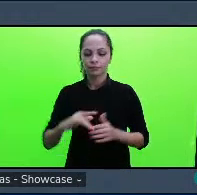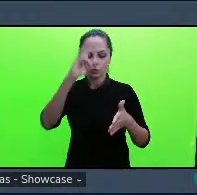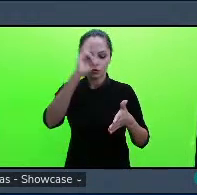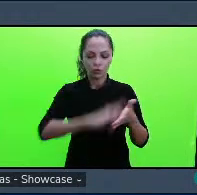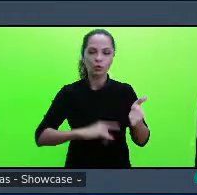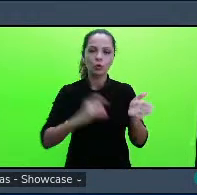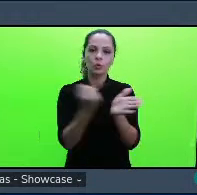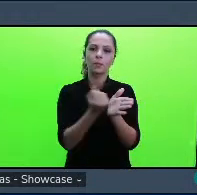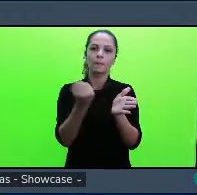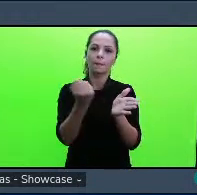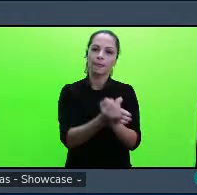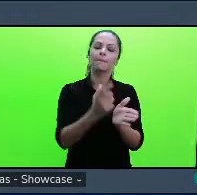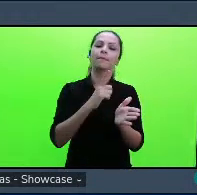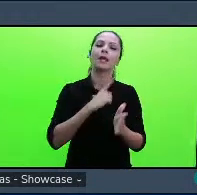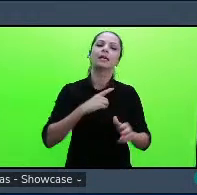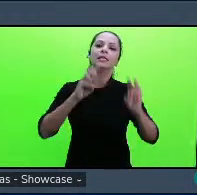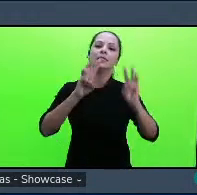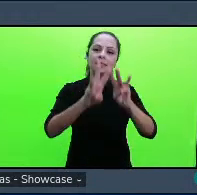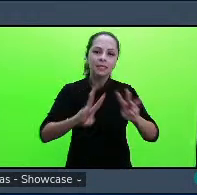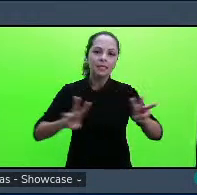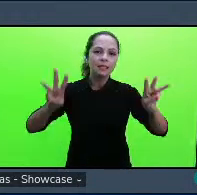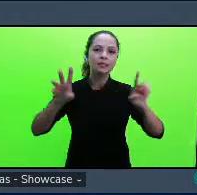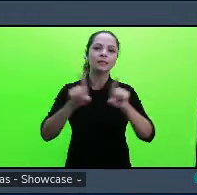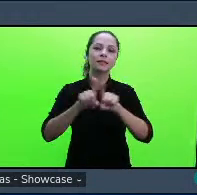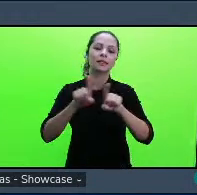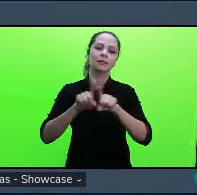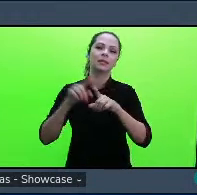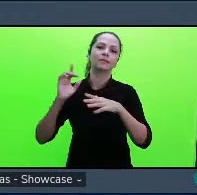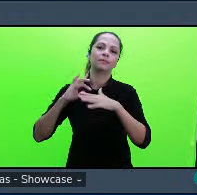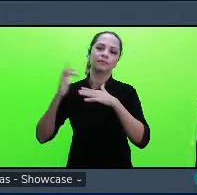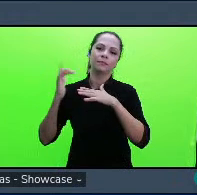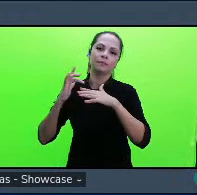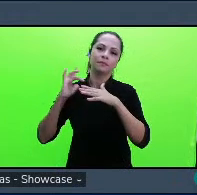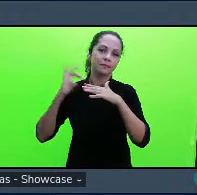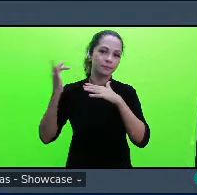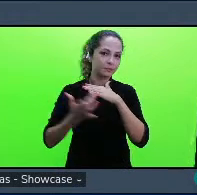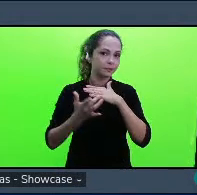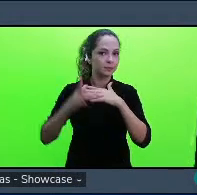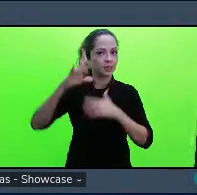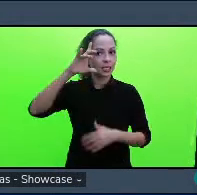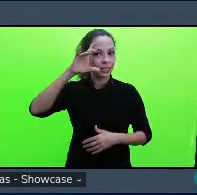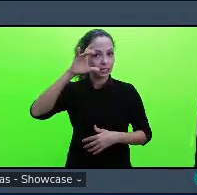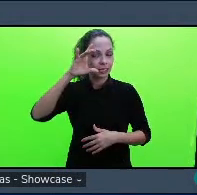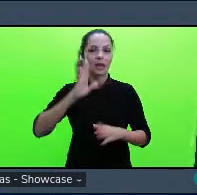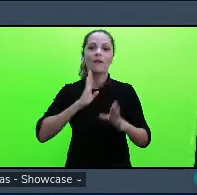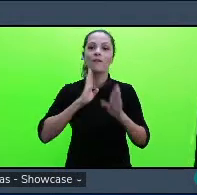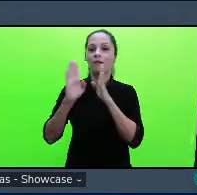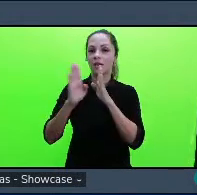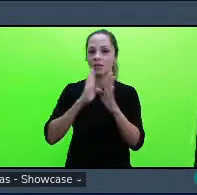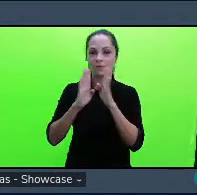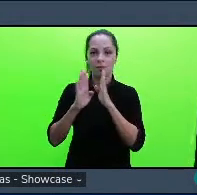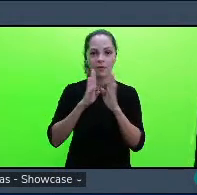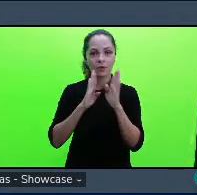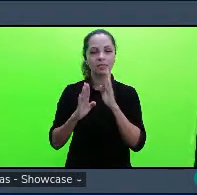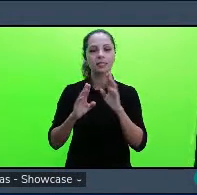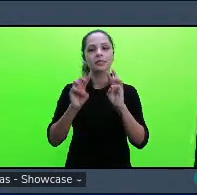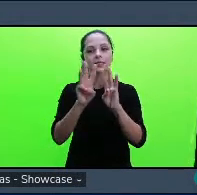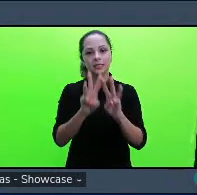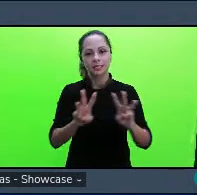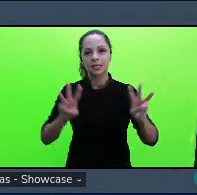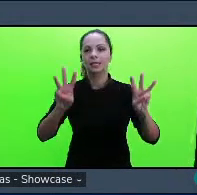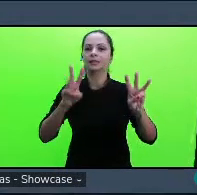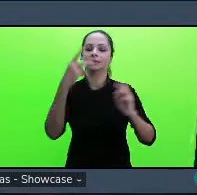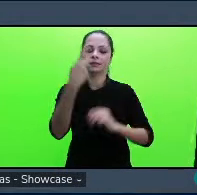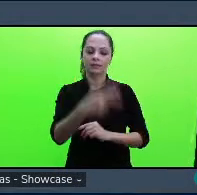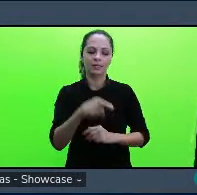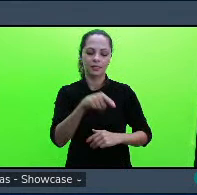sites e mídias sociais então nós utilizamos instagram facebook o site da própria instituição